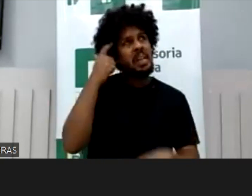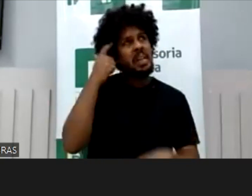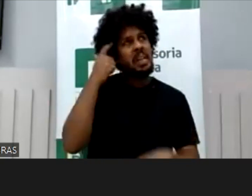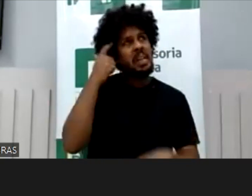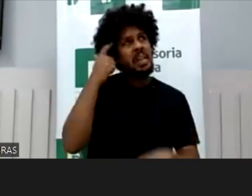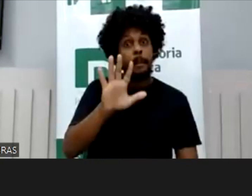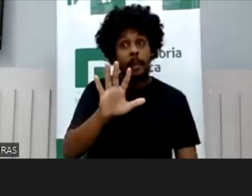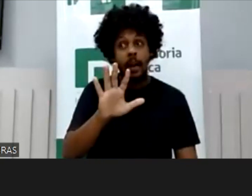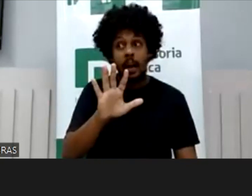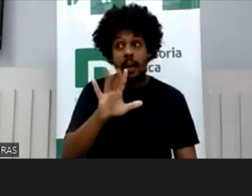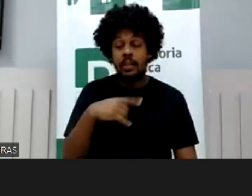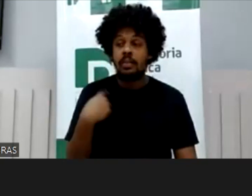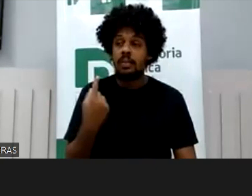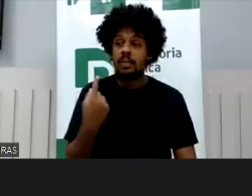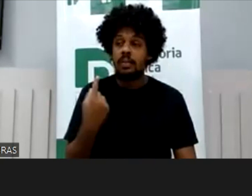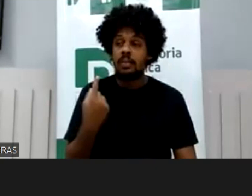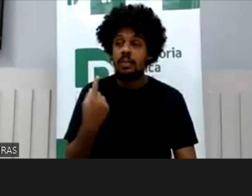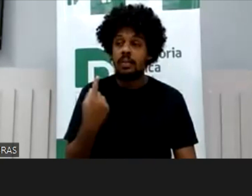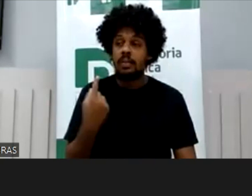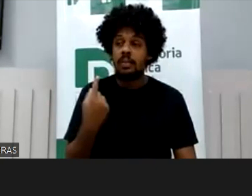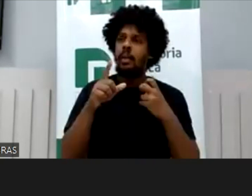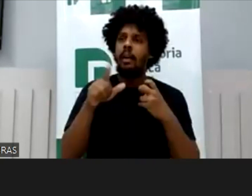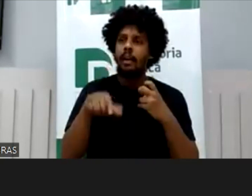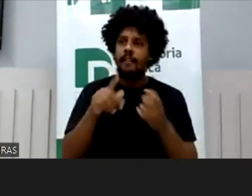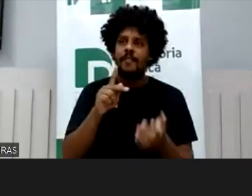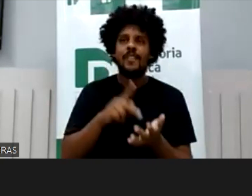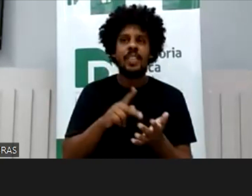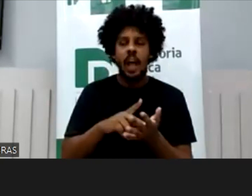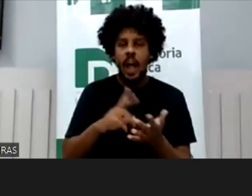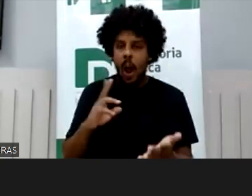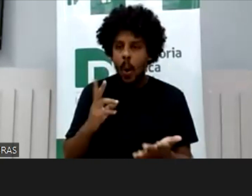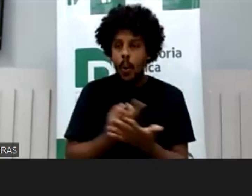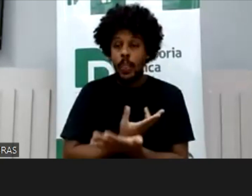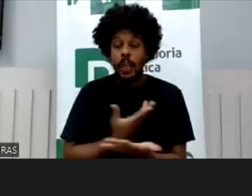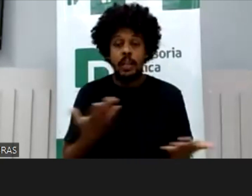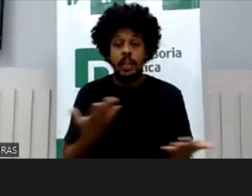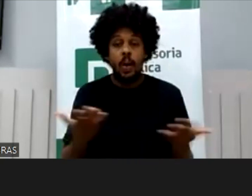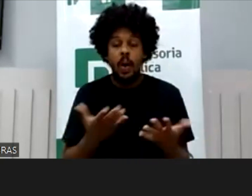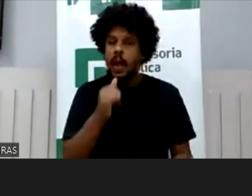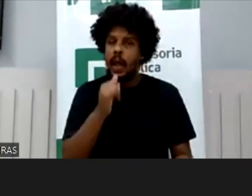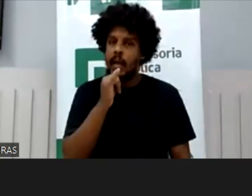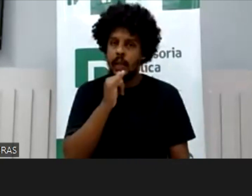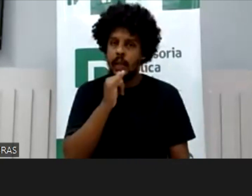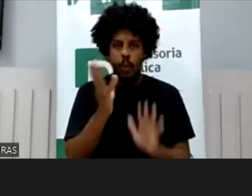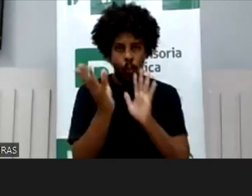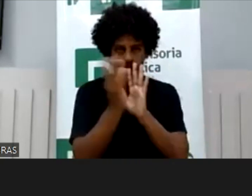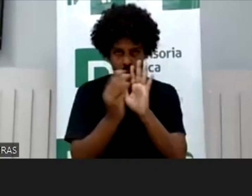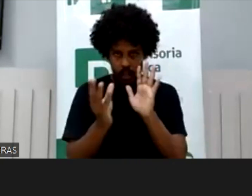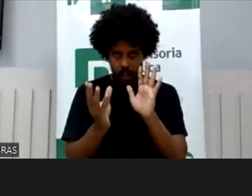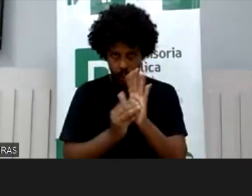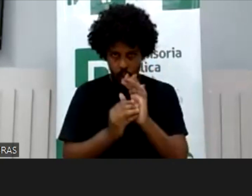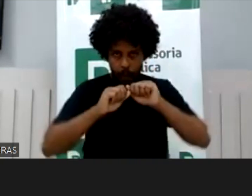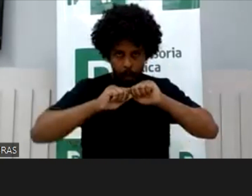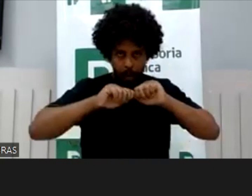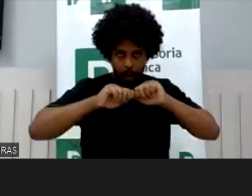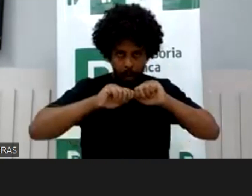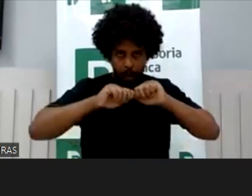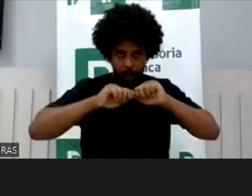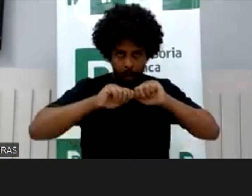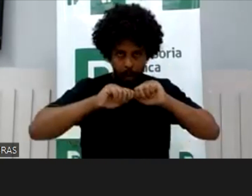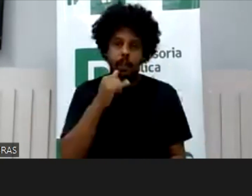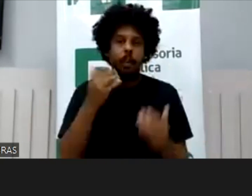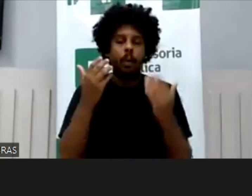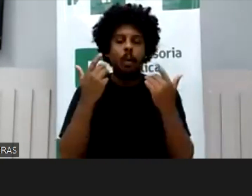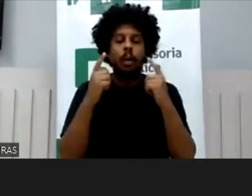realidade nossa atual, que quando a gente traz, quando a senhora traz o sharing, por exemplo, comercial, quando a gente fala da exposição das crianças